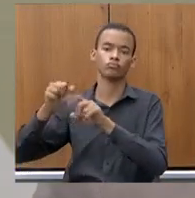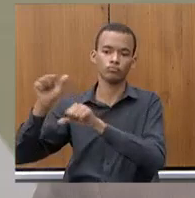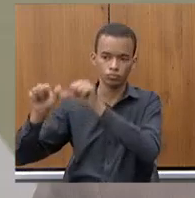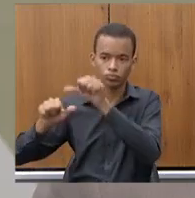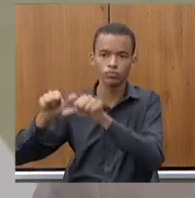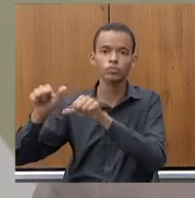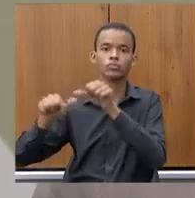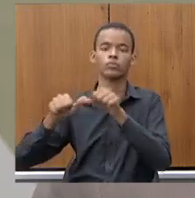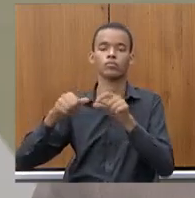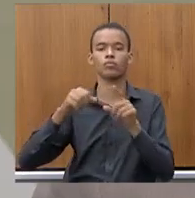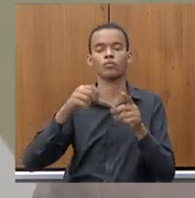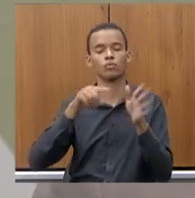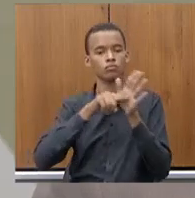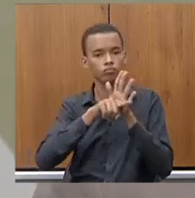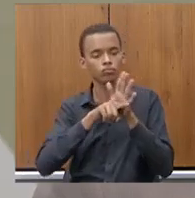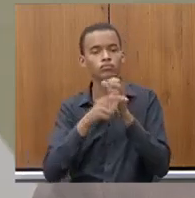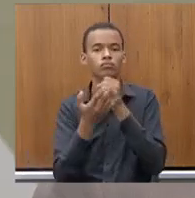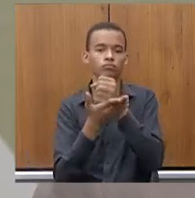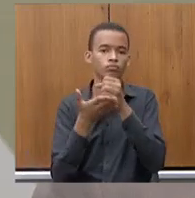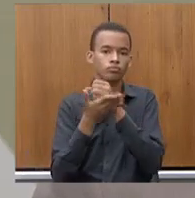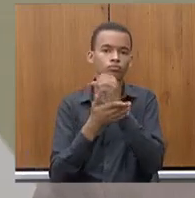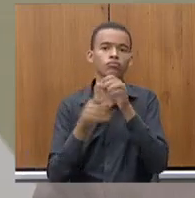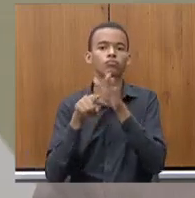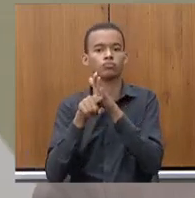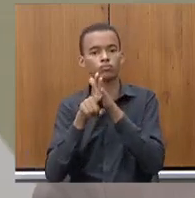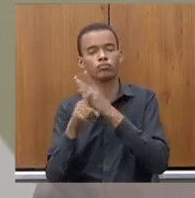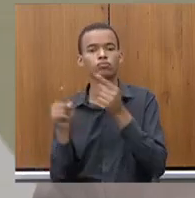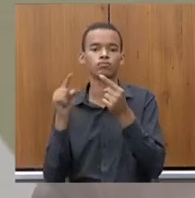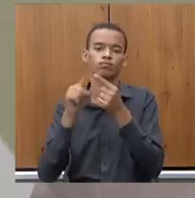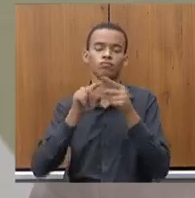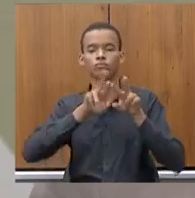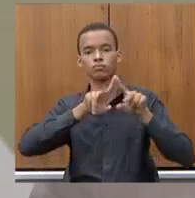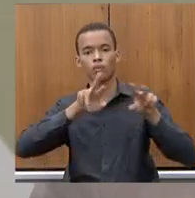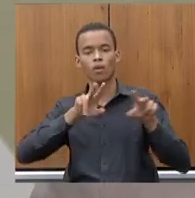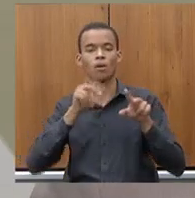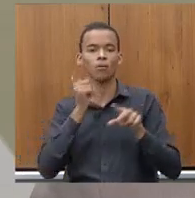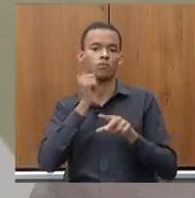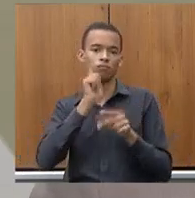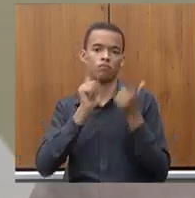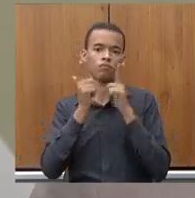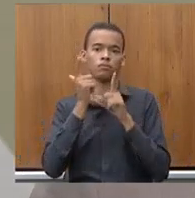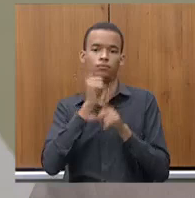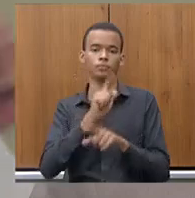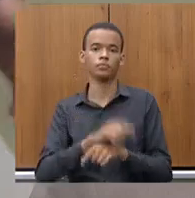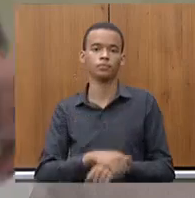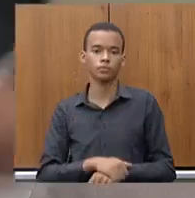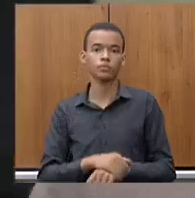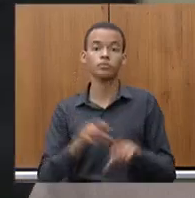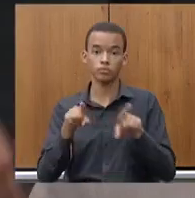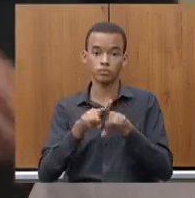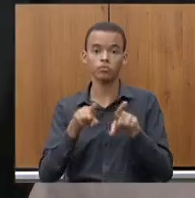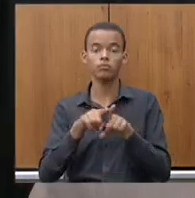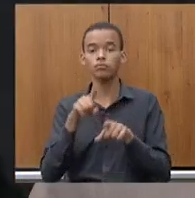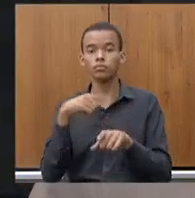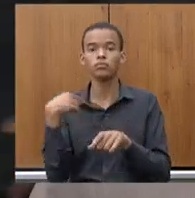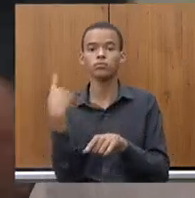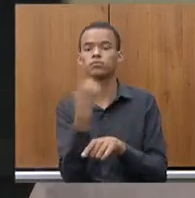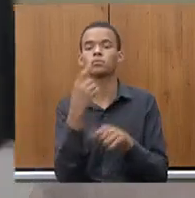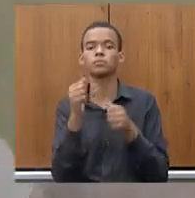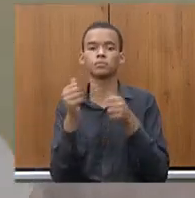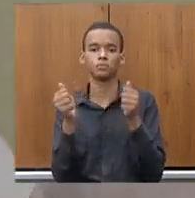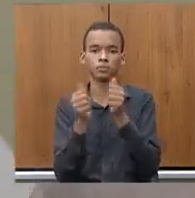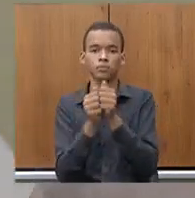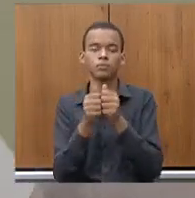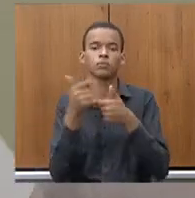e tudo que a gente pode elevar. O nosso nossa participação aí está,